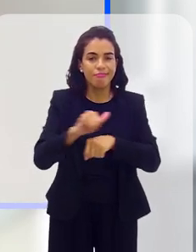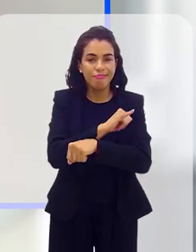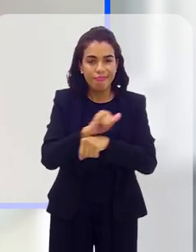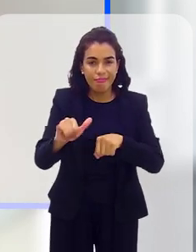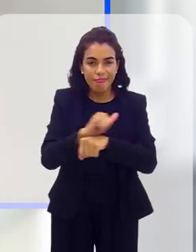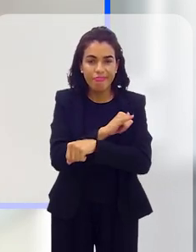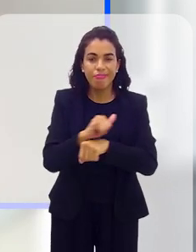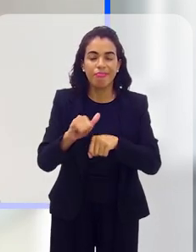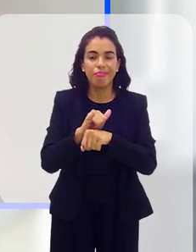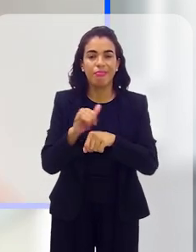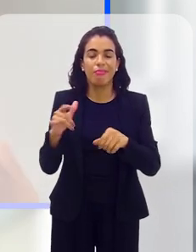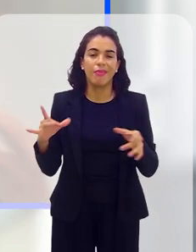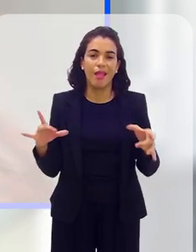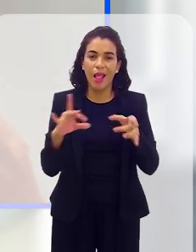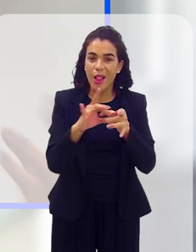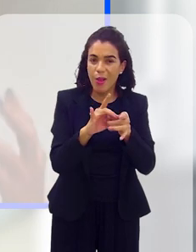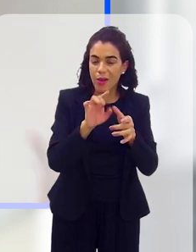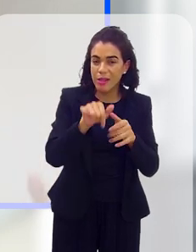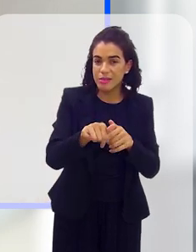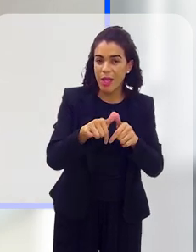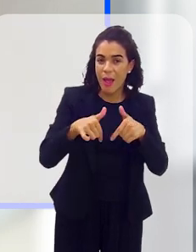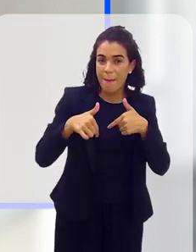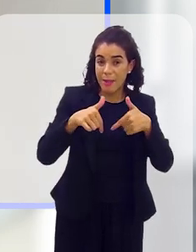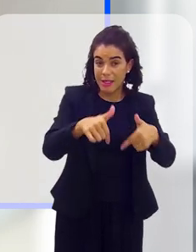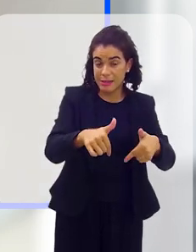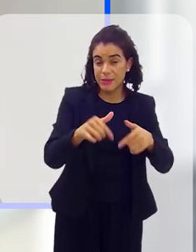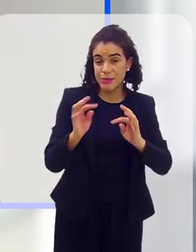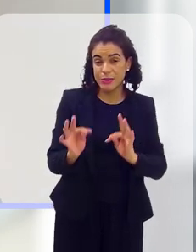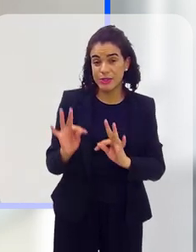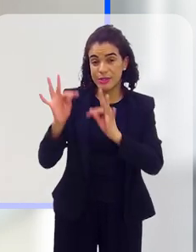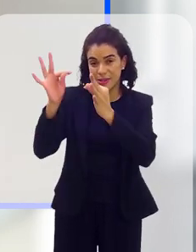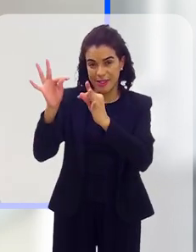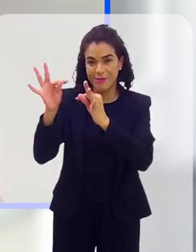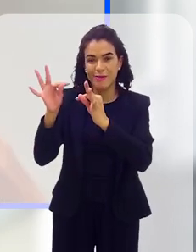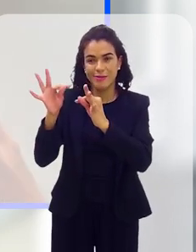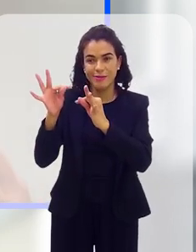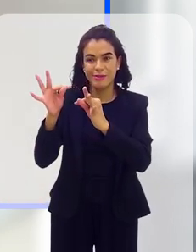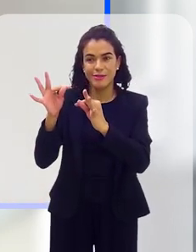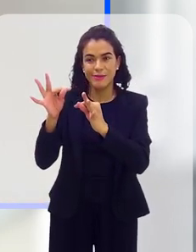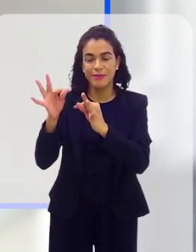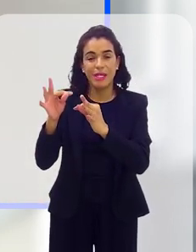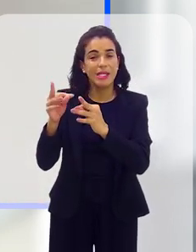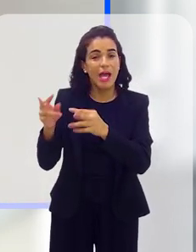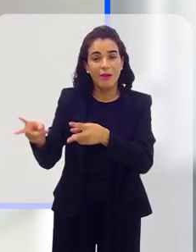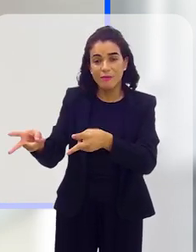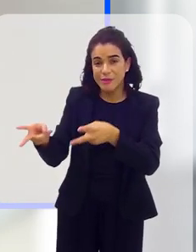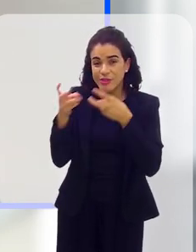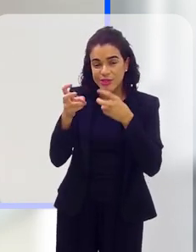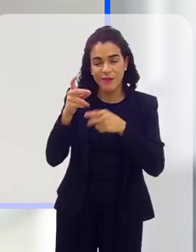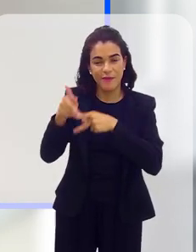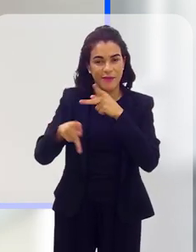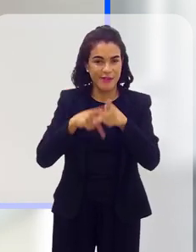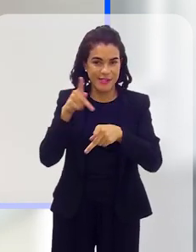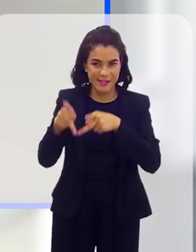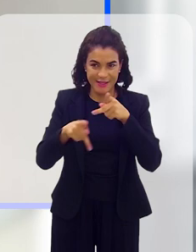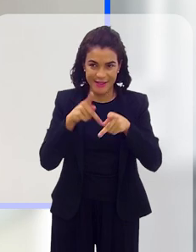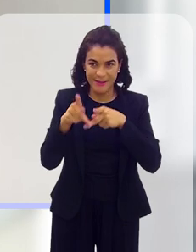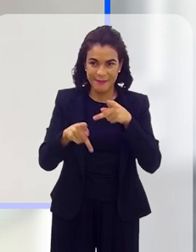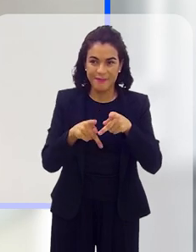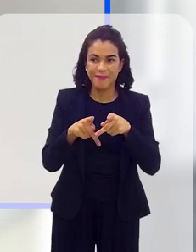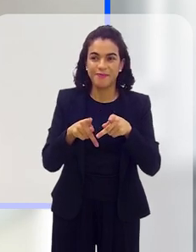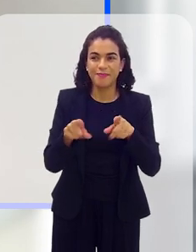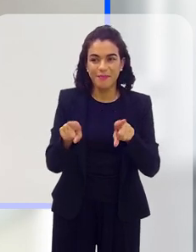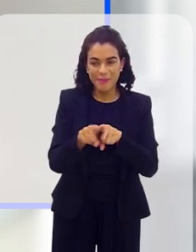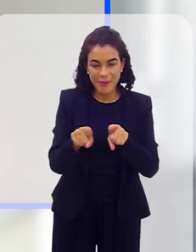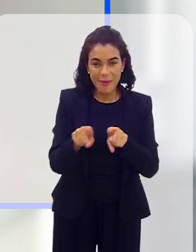está numa dinâmica de eloquente aplicação de tecnologias que estão escravizando a